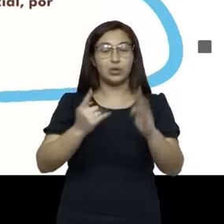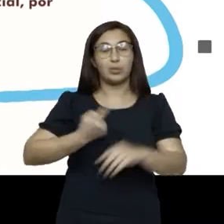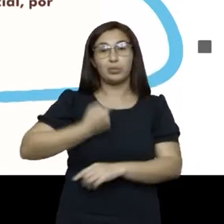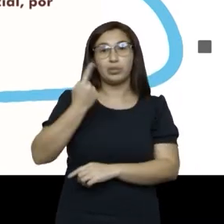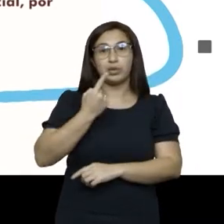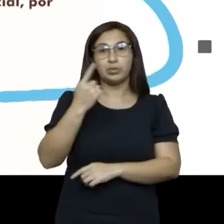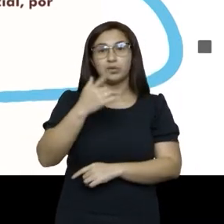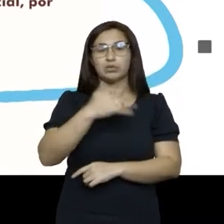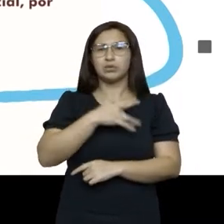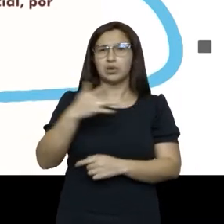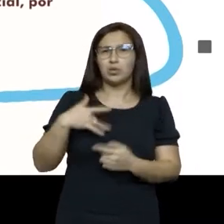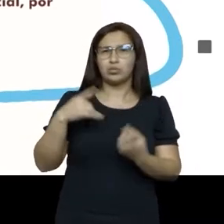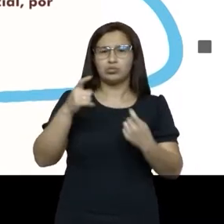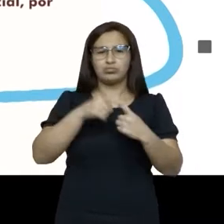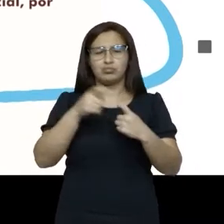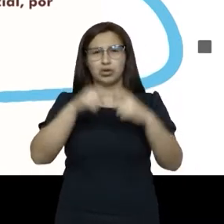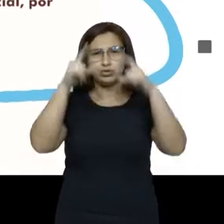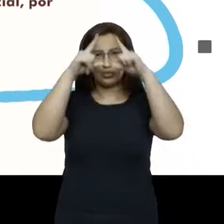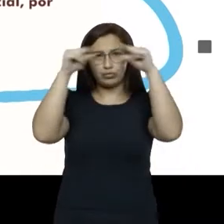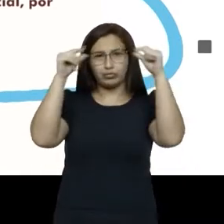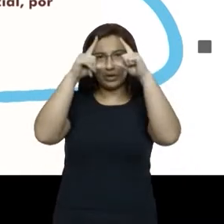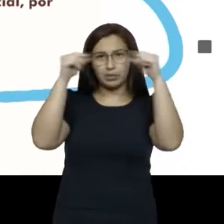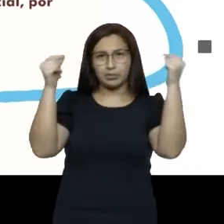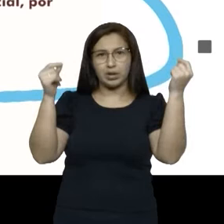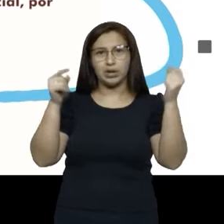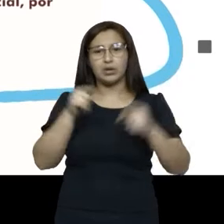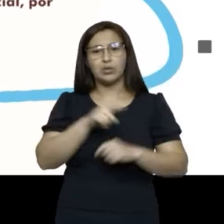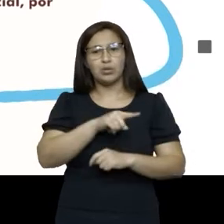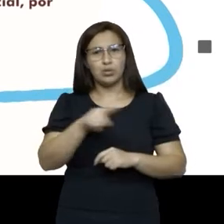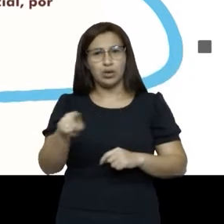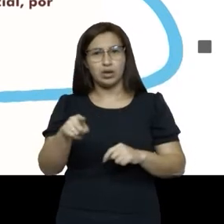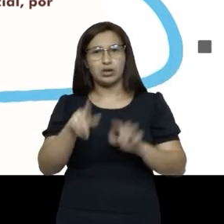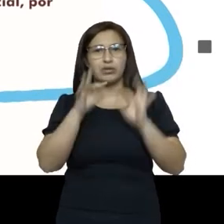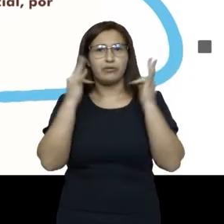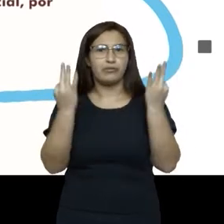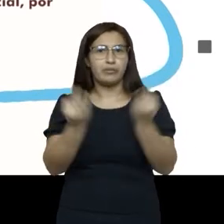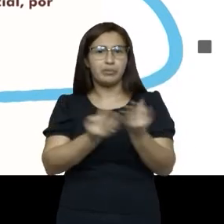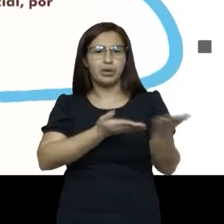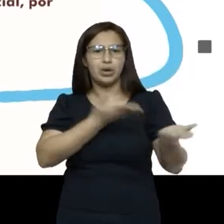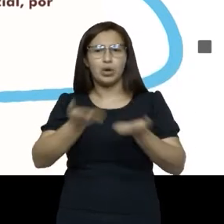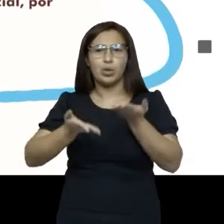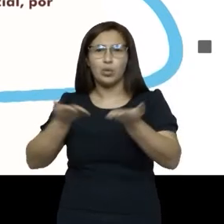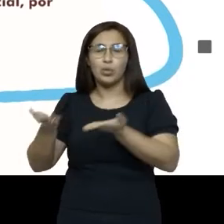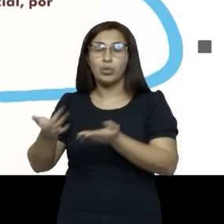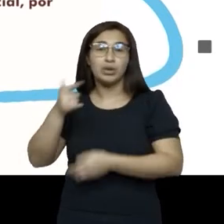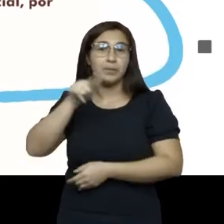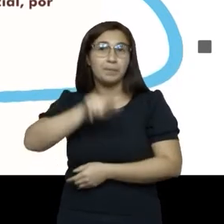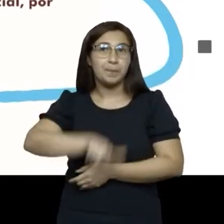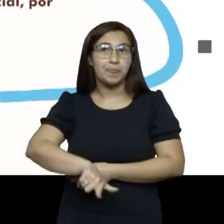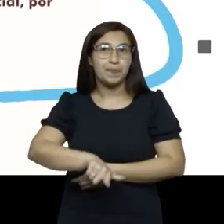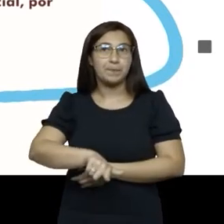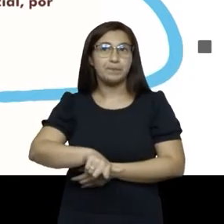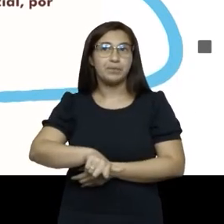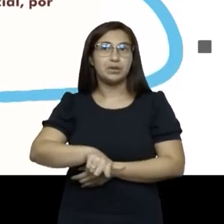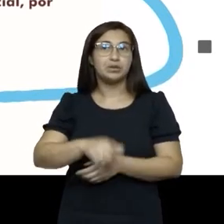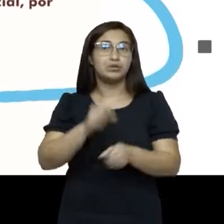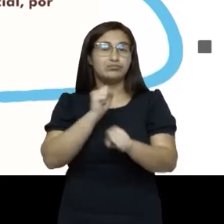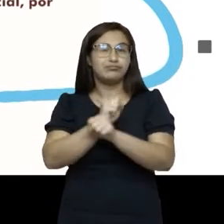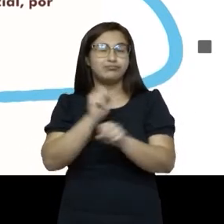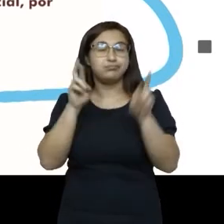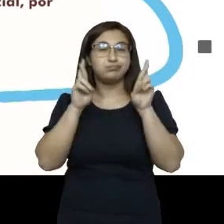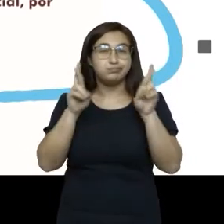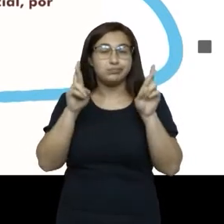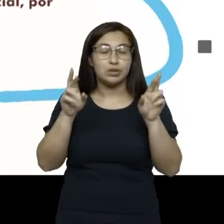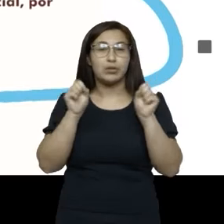médicos enfermeiras enfermeiros da saúde da família mas esperamos que possa